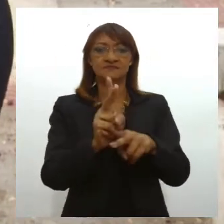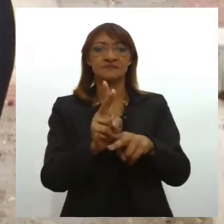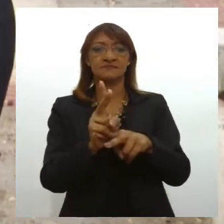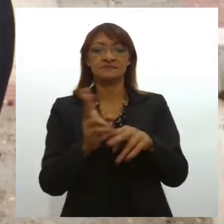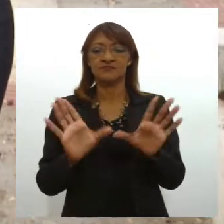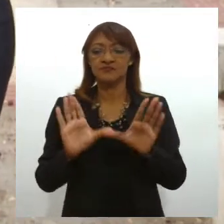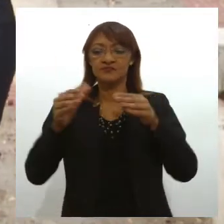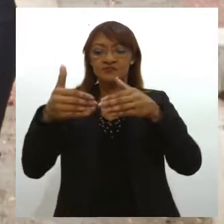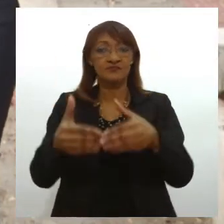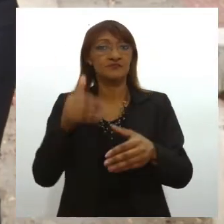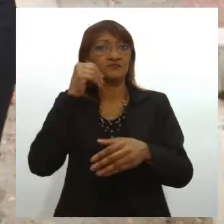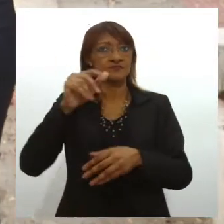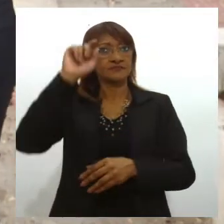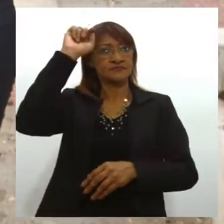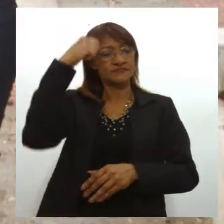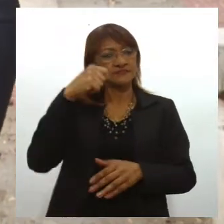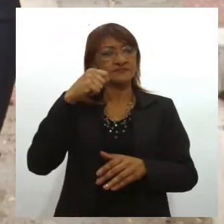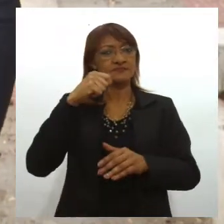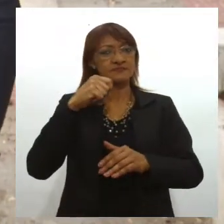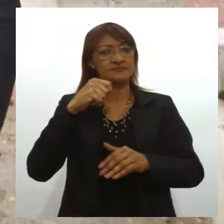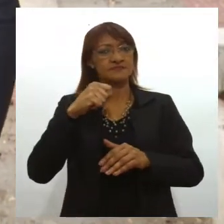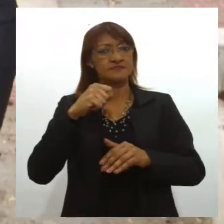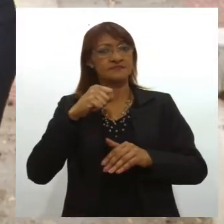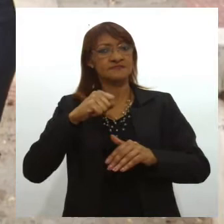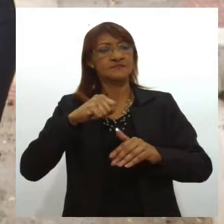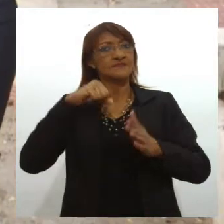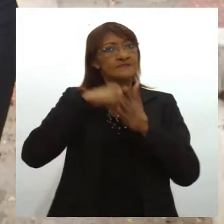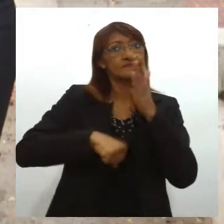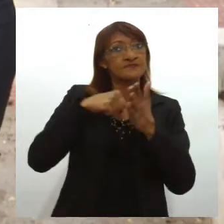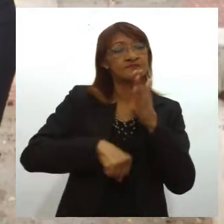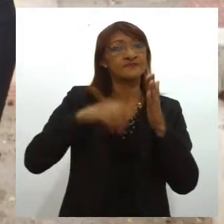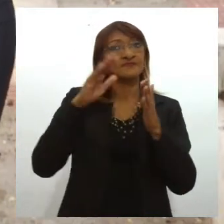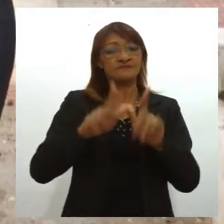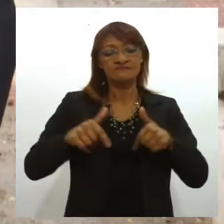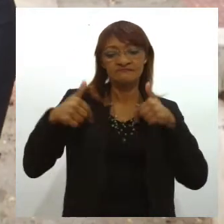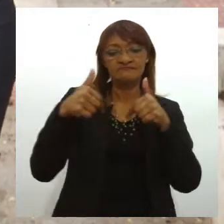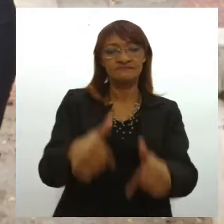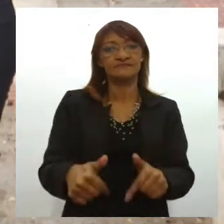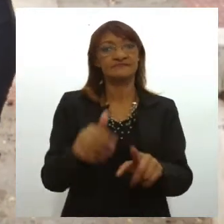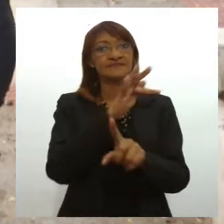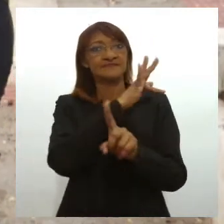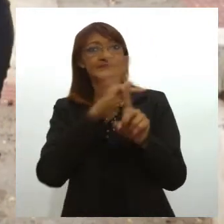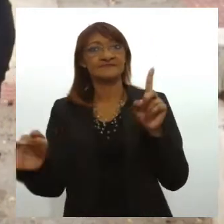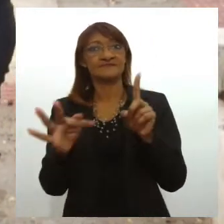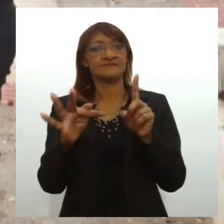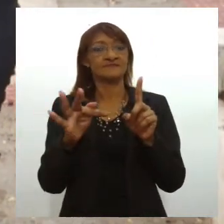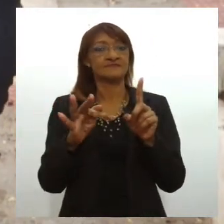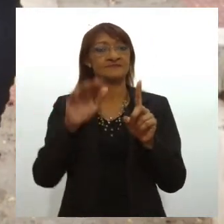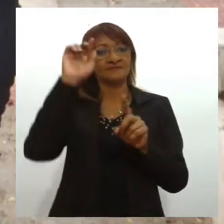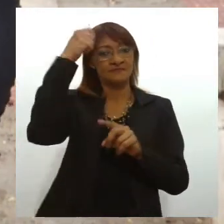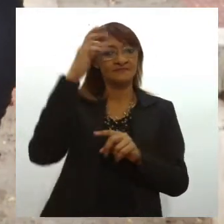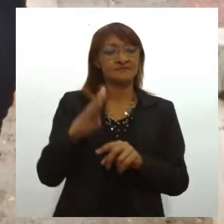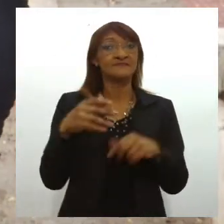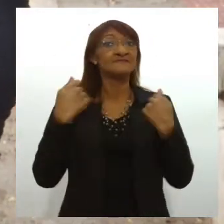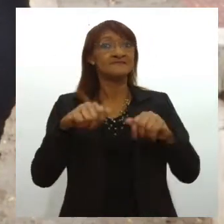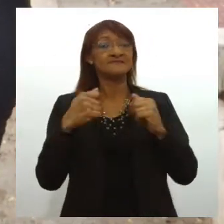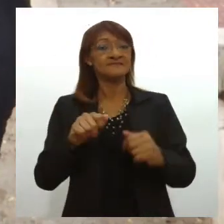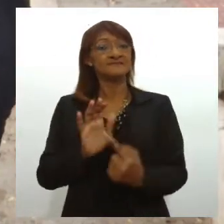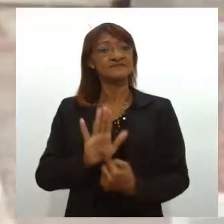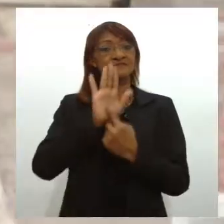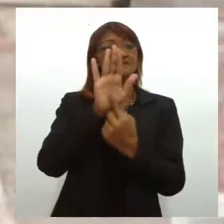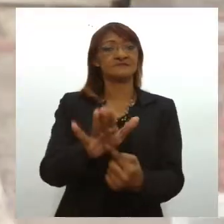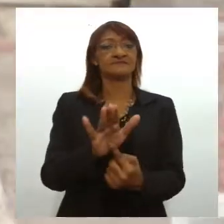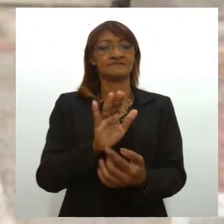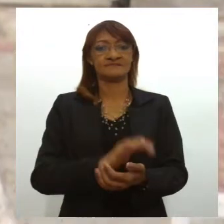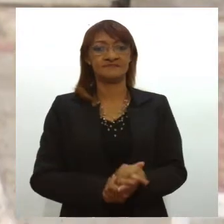mulheres negras, um movimento feminista negro sergipano, pouco conhecido, mas que precisa de visibilidade. Então, nós temos